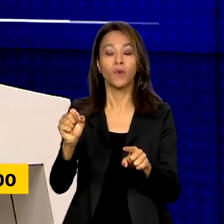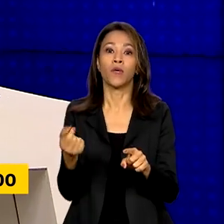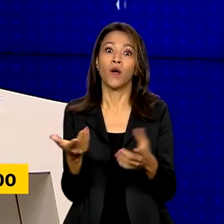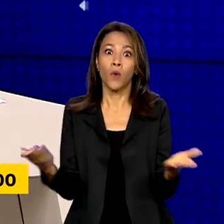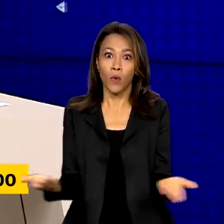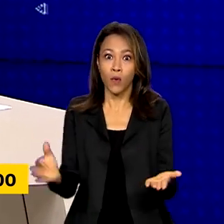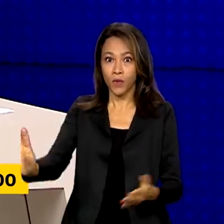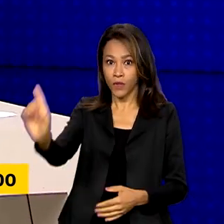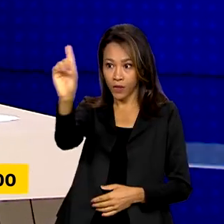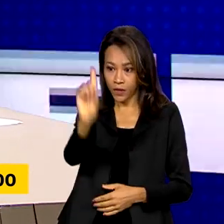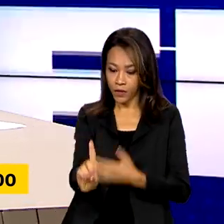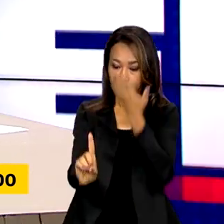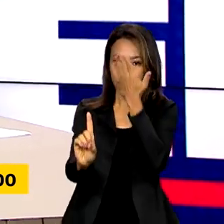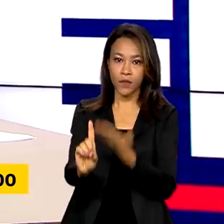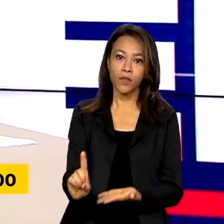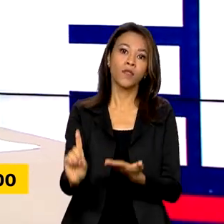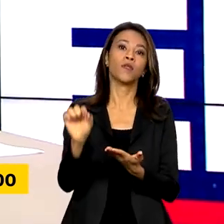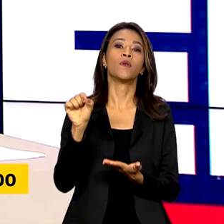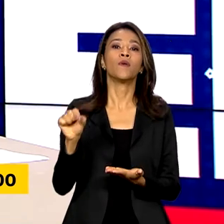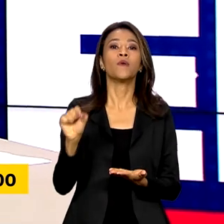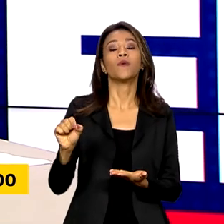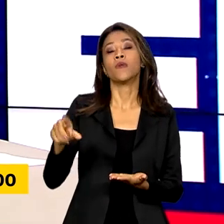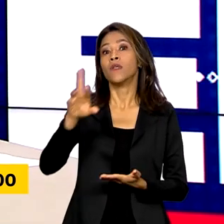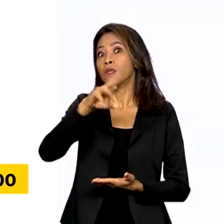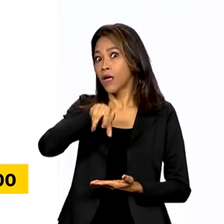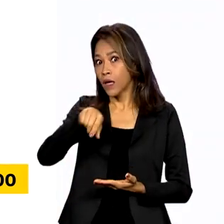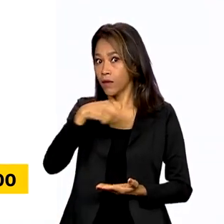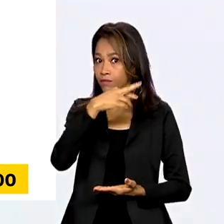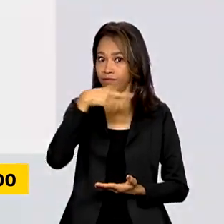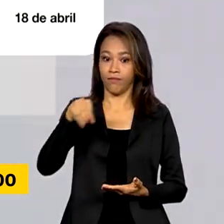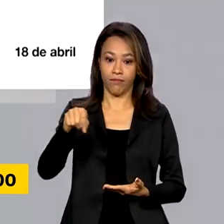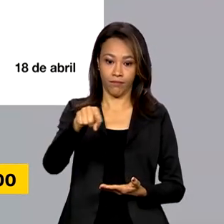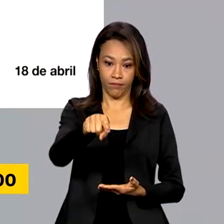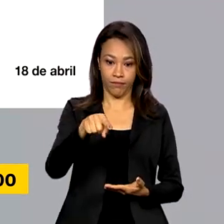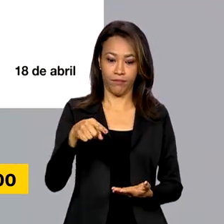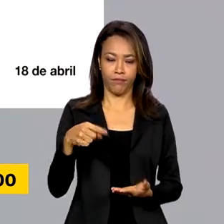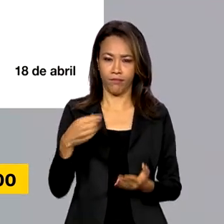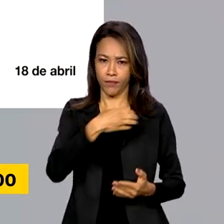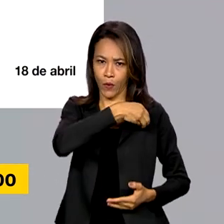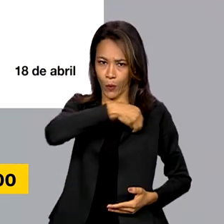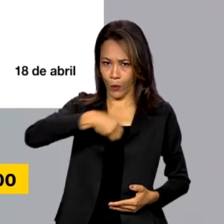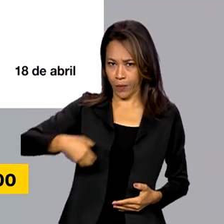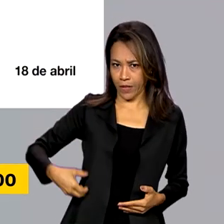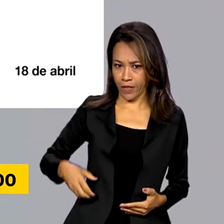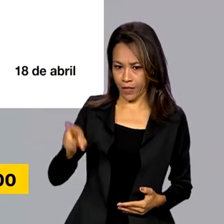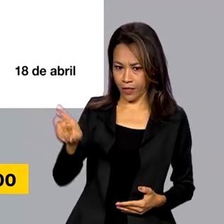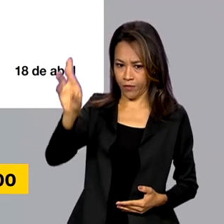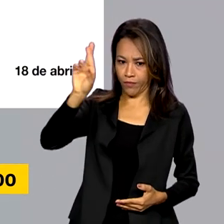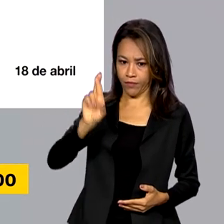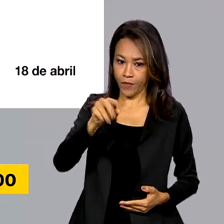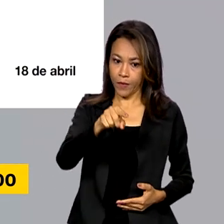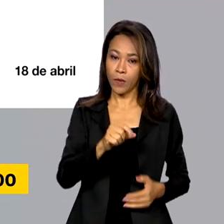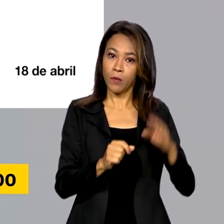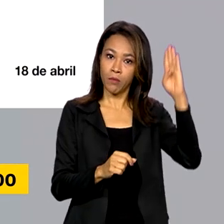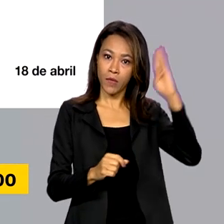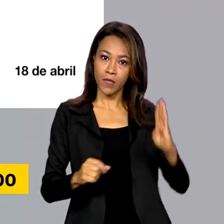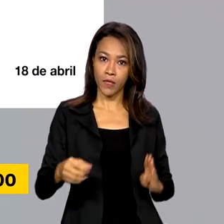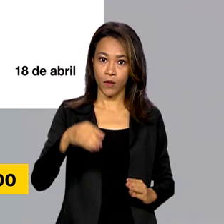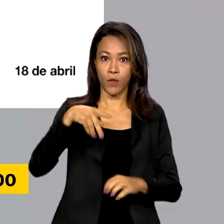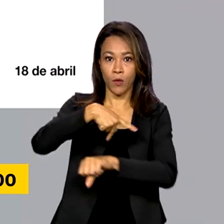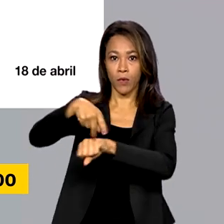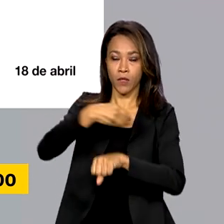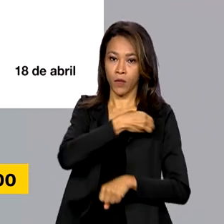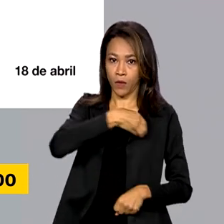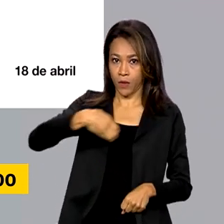presidente da Romênia em Brasília. Agora há pouco, pelas redes sociais, Lula disse que Brasil e Romênia vão discutir a questão